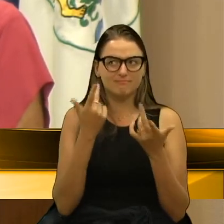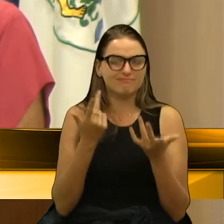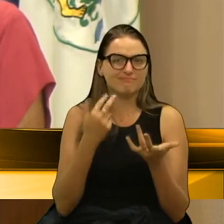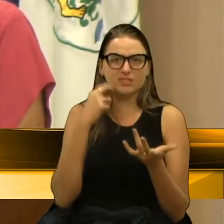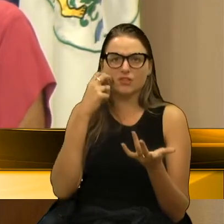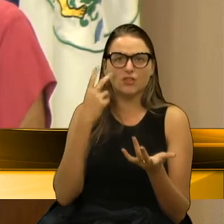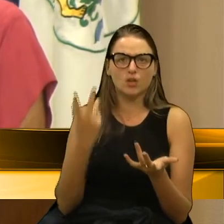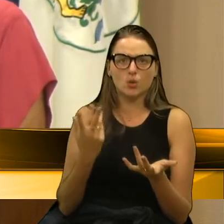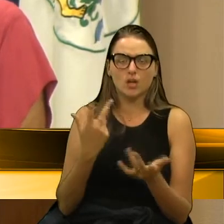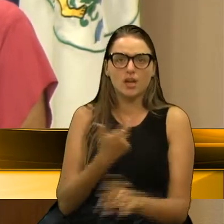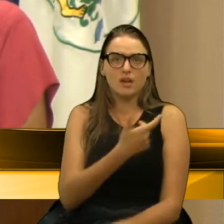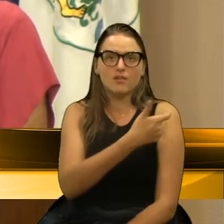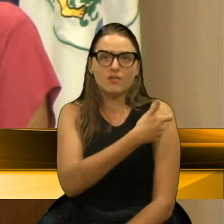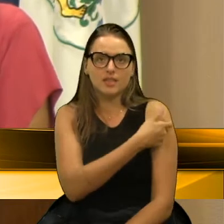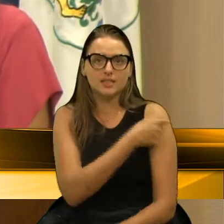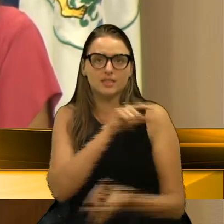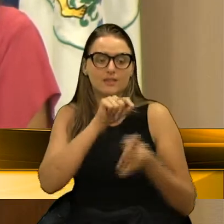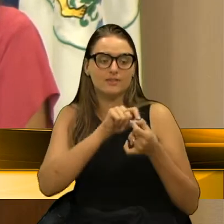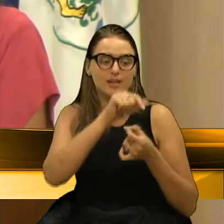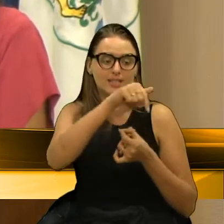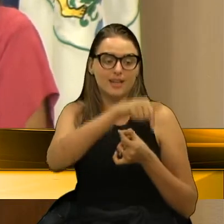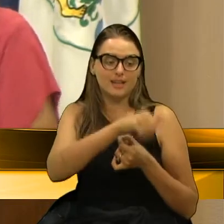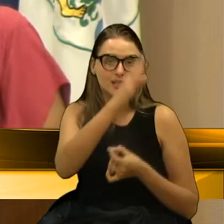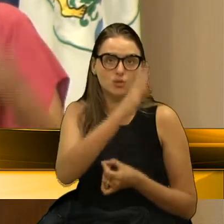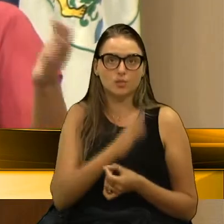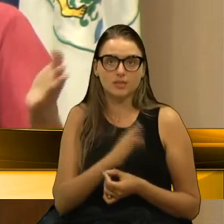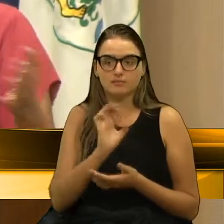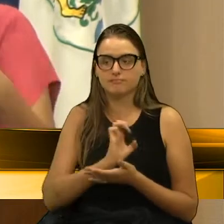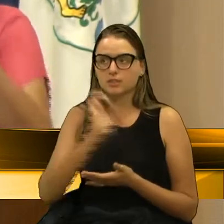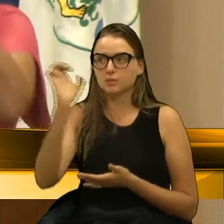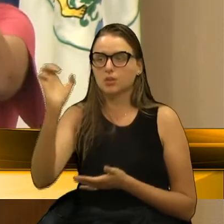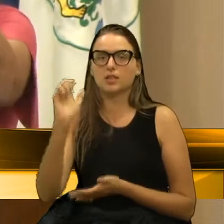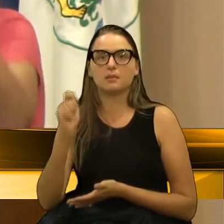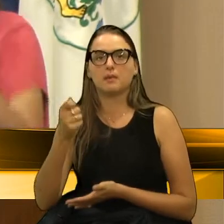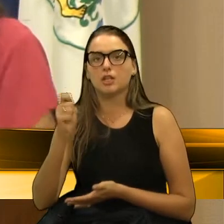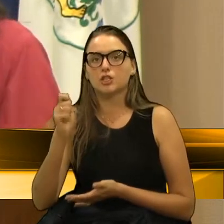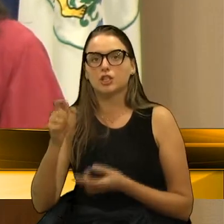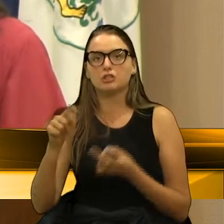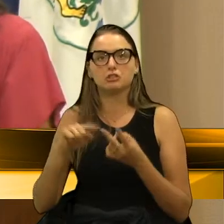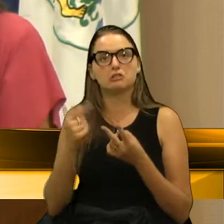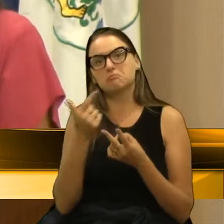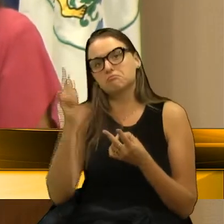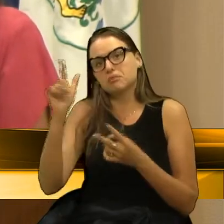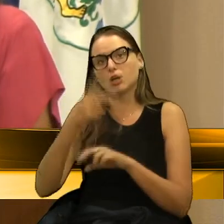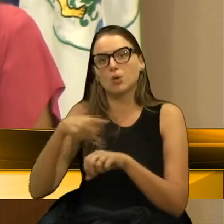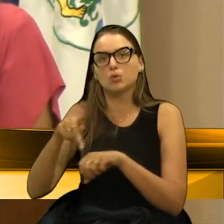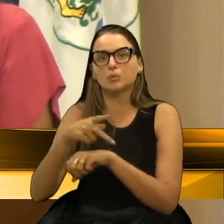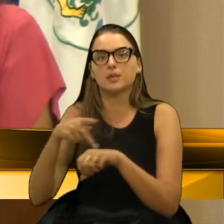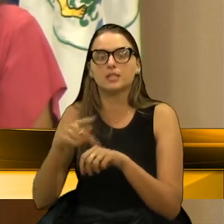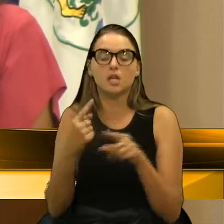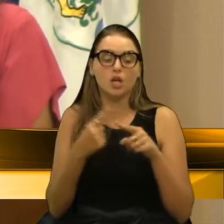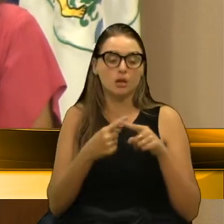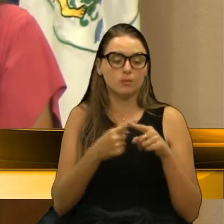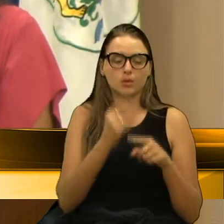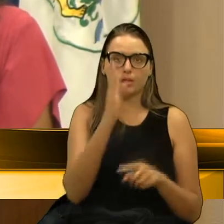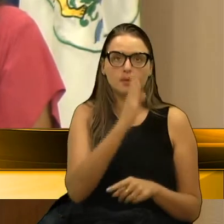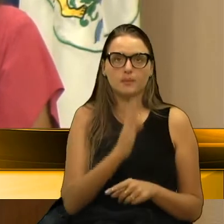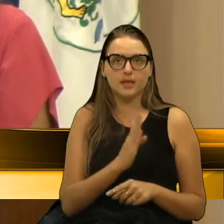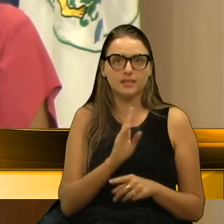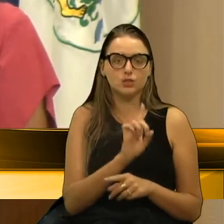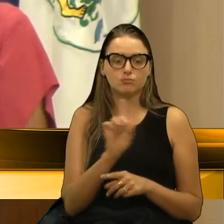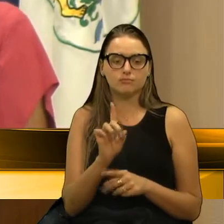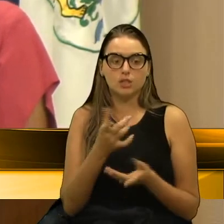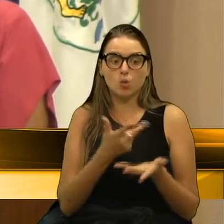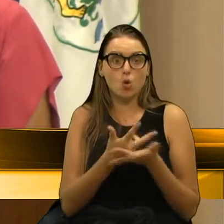Vacinas produzidas no Brasil sendo exportadas para a Argentina, para outros países, porque o Brasil não sinaliza.